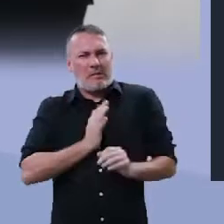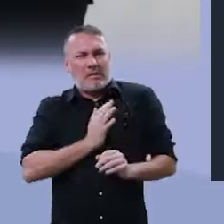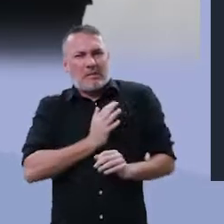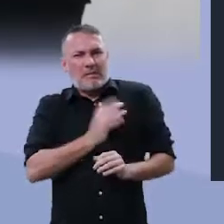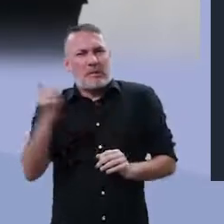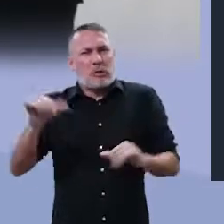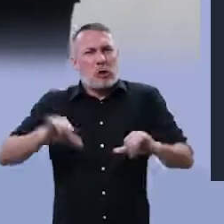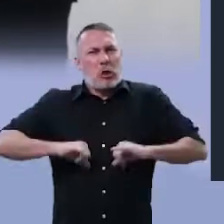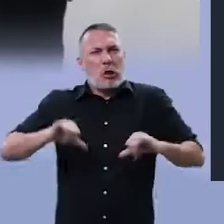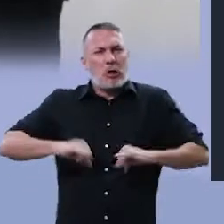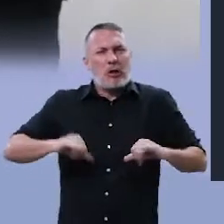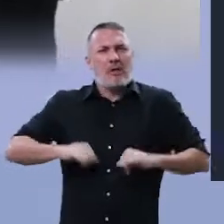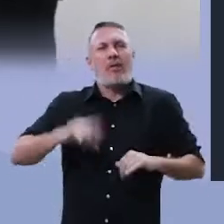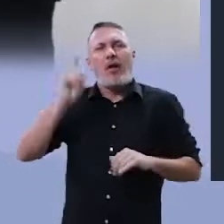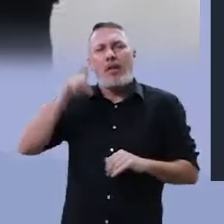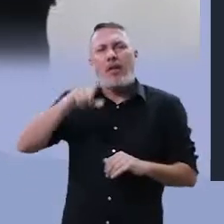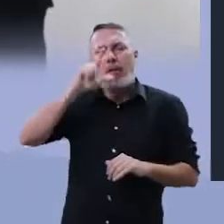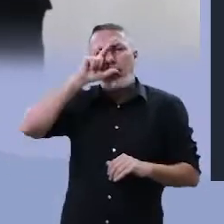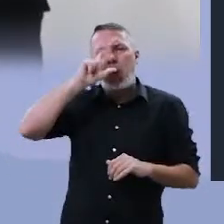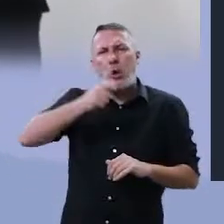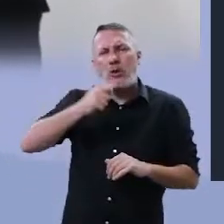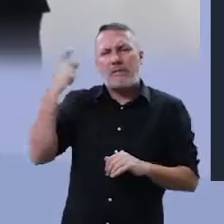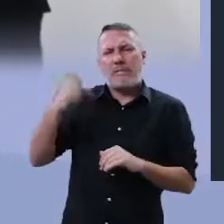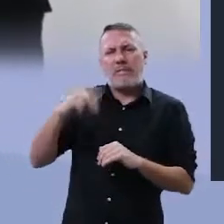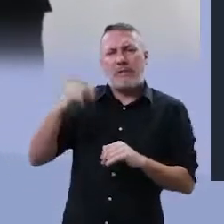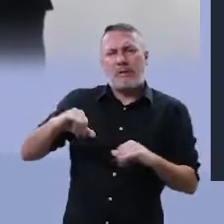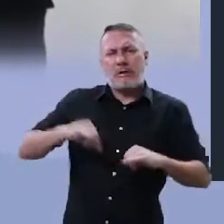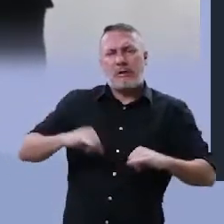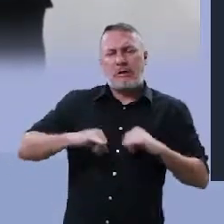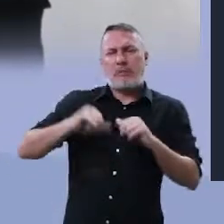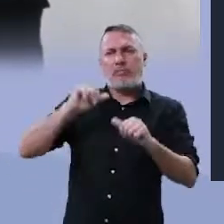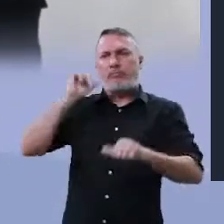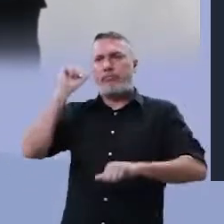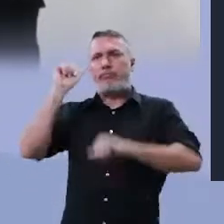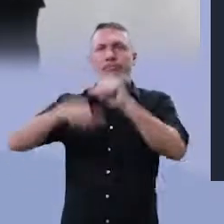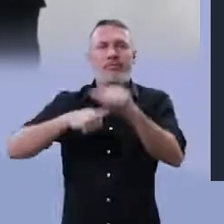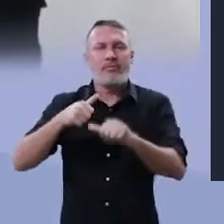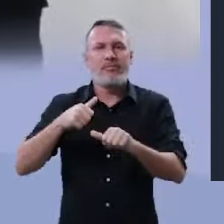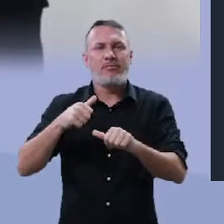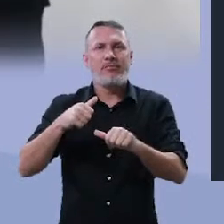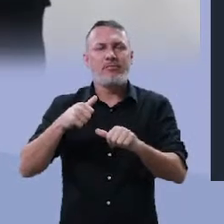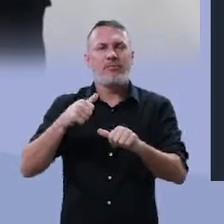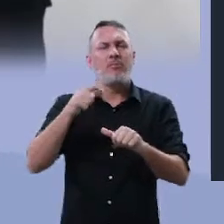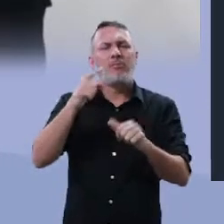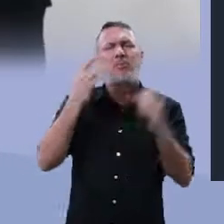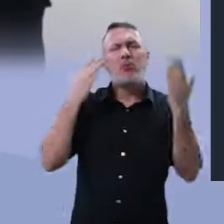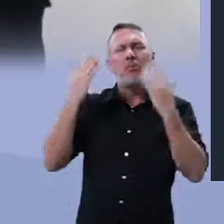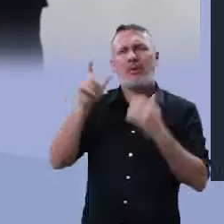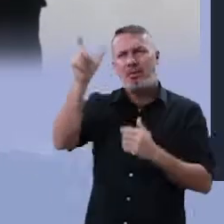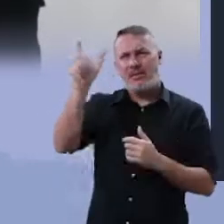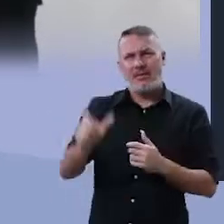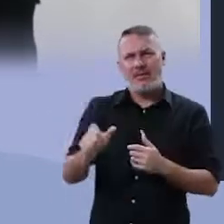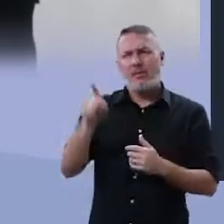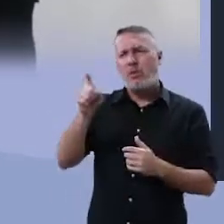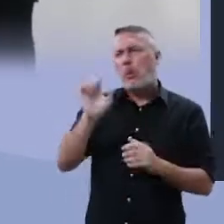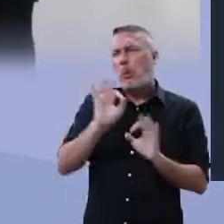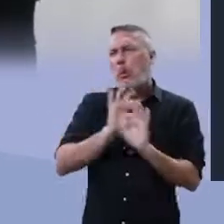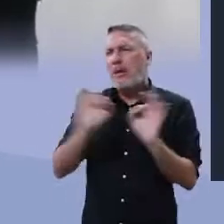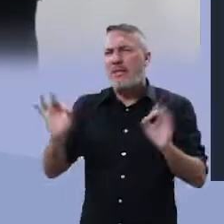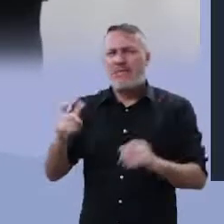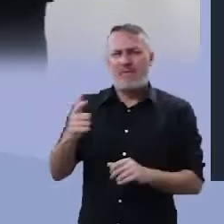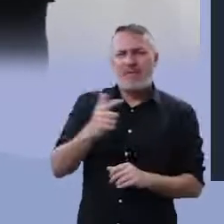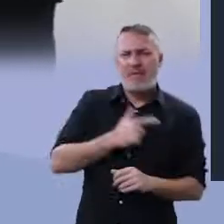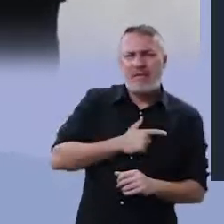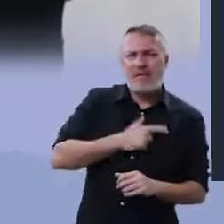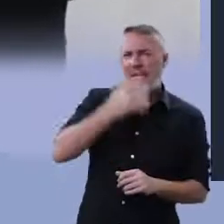Um ser que foi castigado por uma bruxa que depois se transforma em fada. Você diz que ser horroroso.